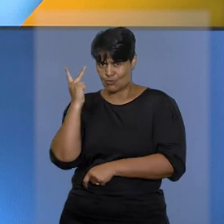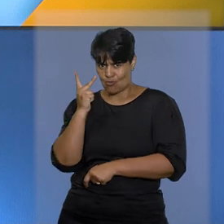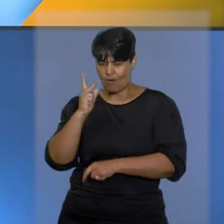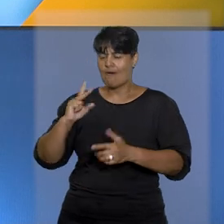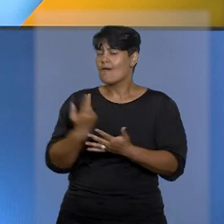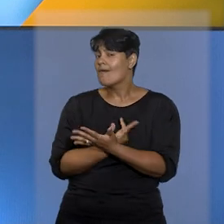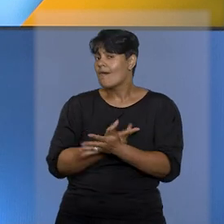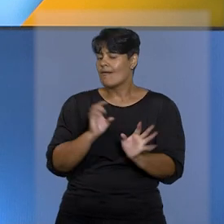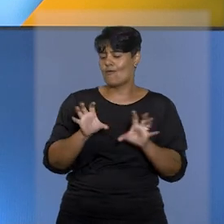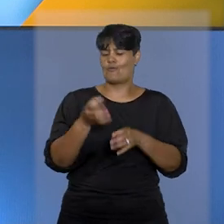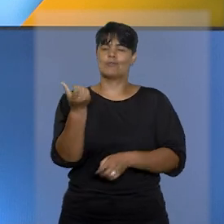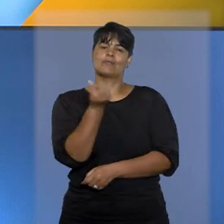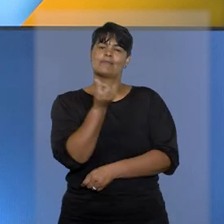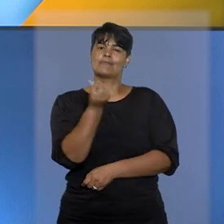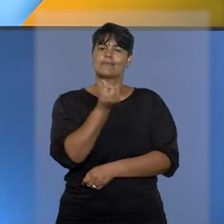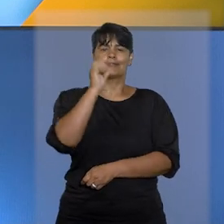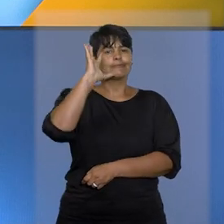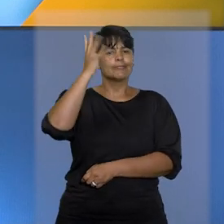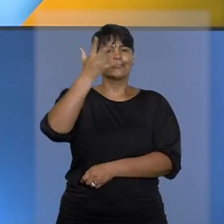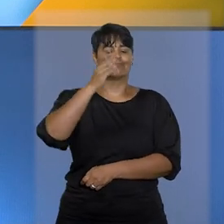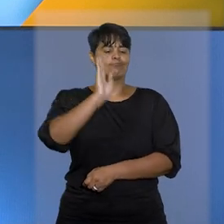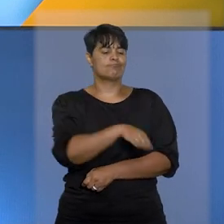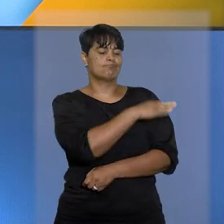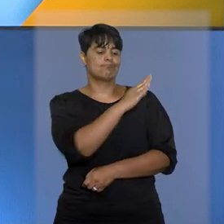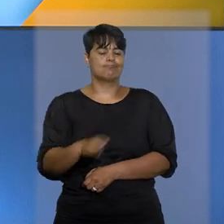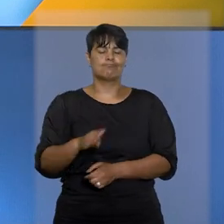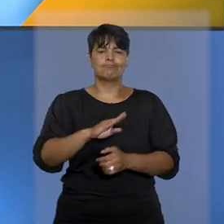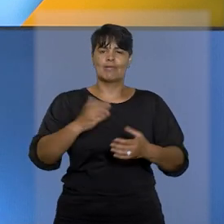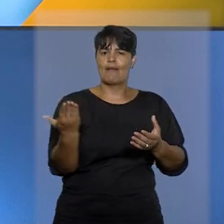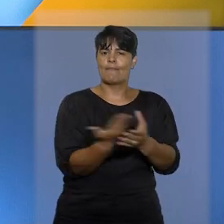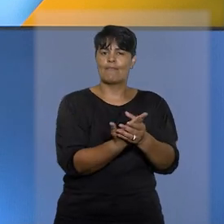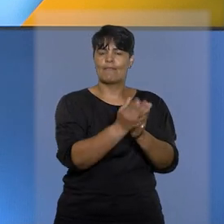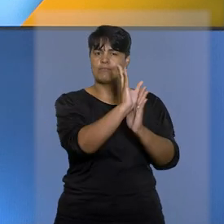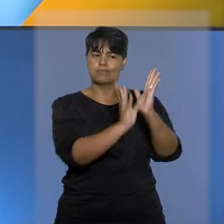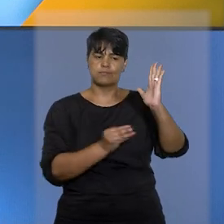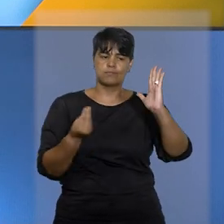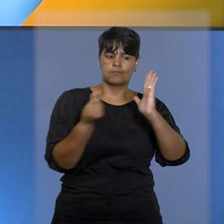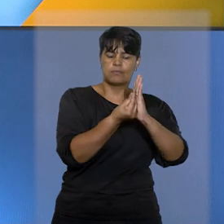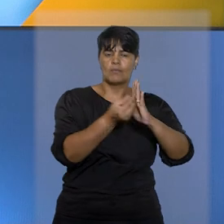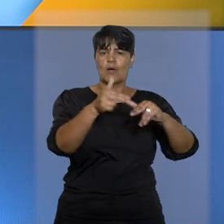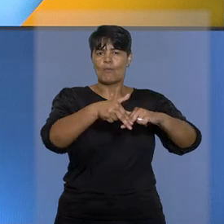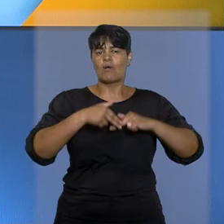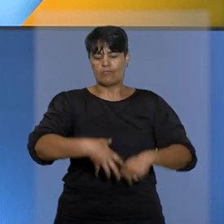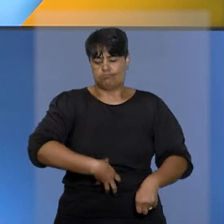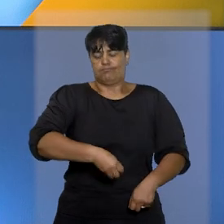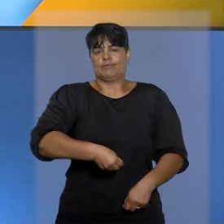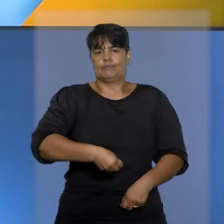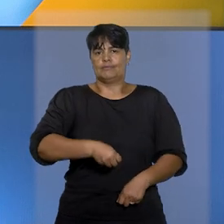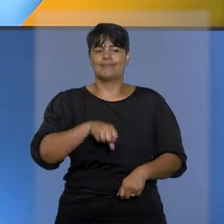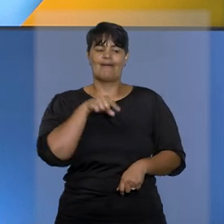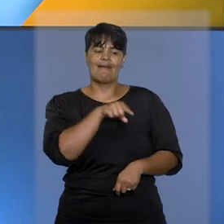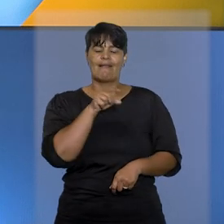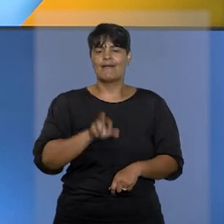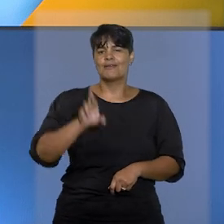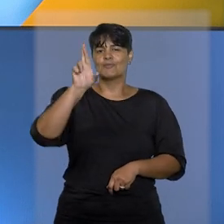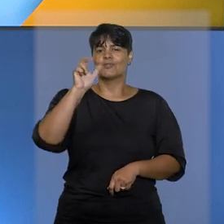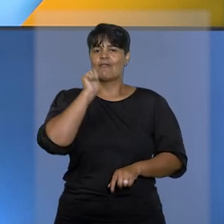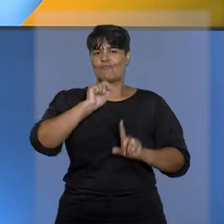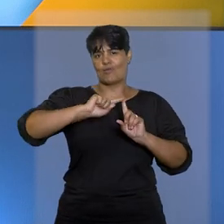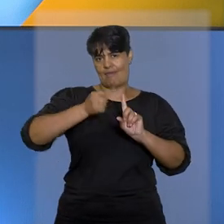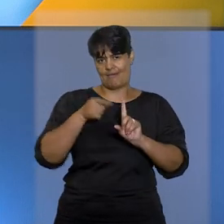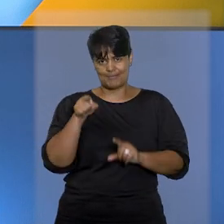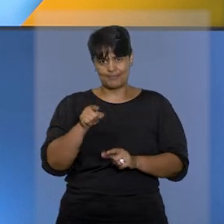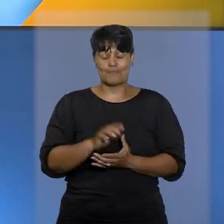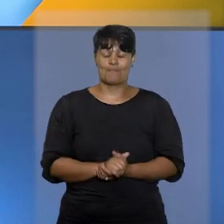levou a sexta turma a trancar a ação penal por aborto. A interrupção da gravidez teria sido provocada pela própria